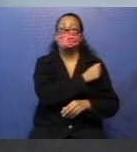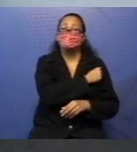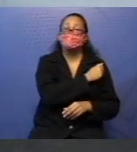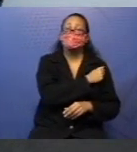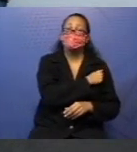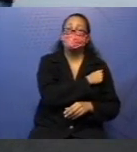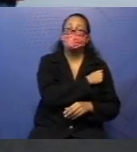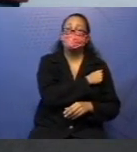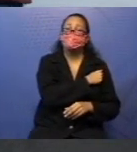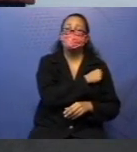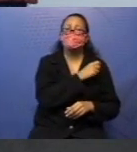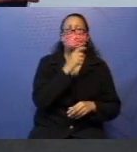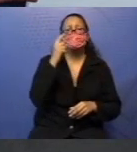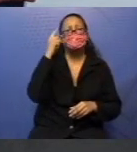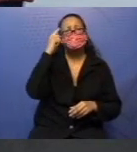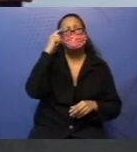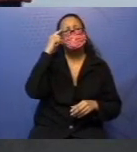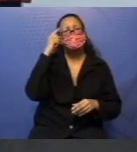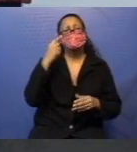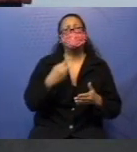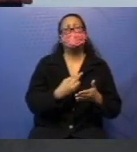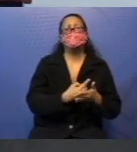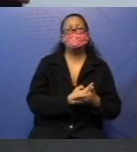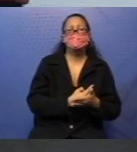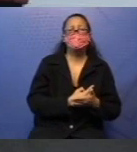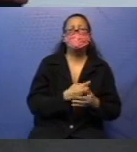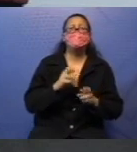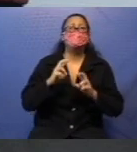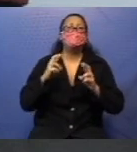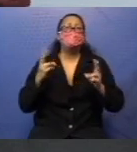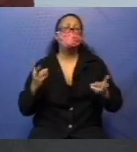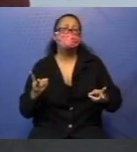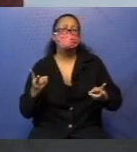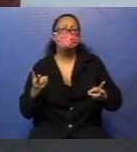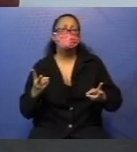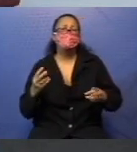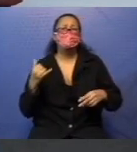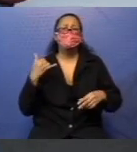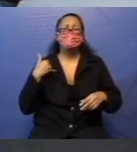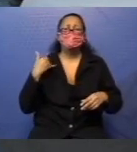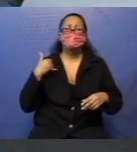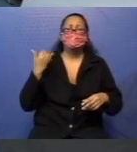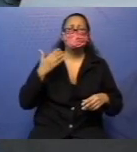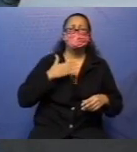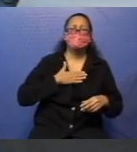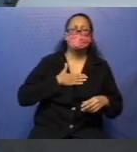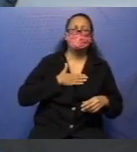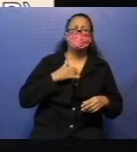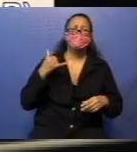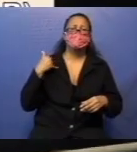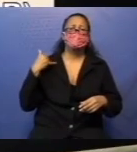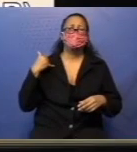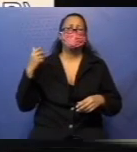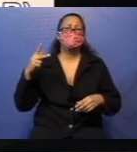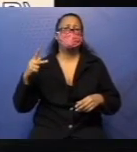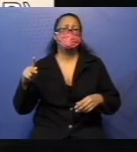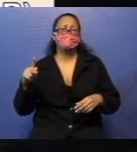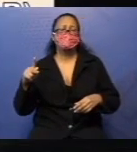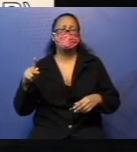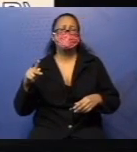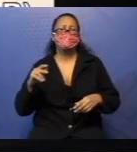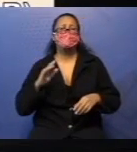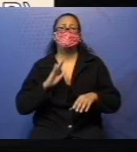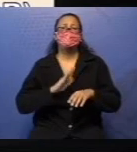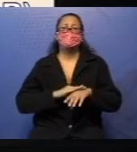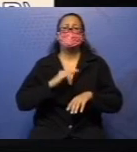entre a minha idade e a da senhora? Qual é a diferença? A mais, quantos anos